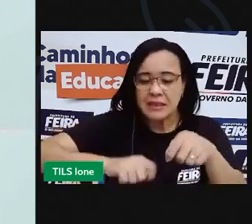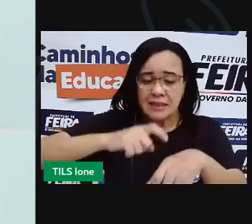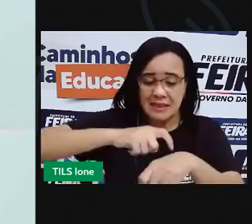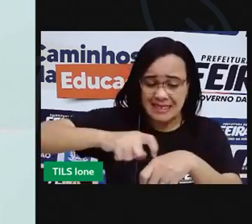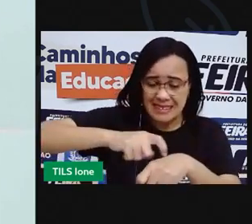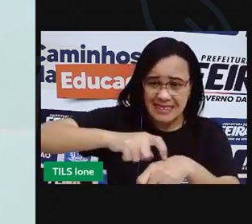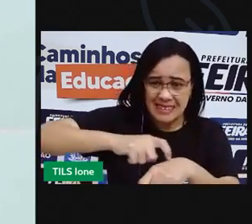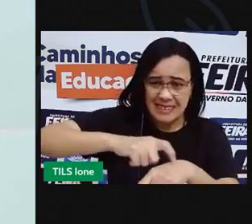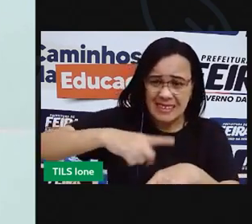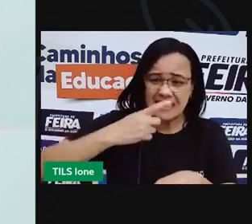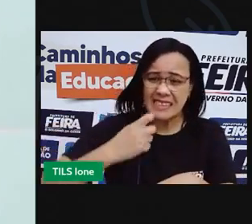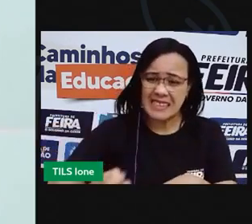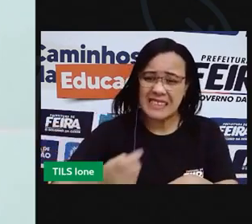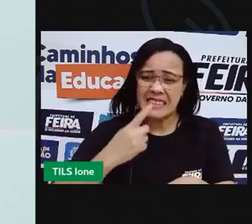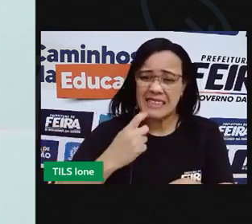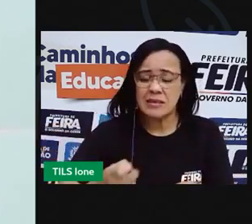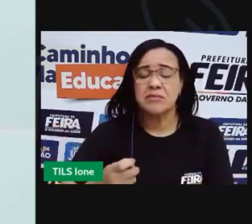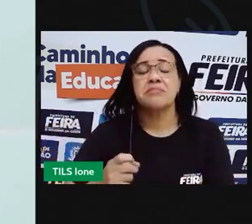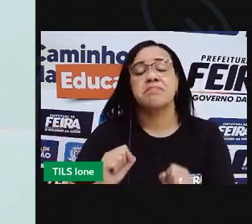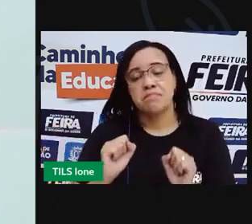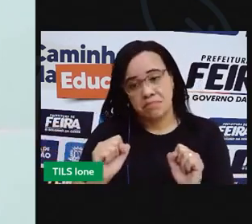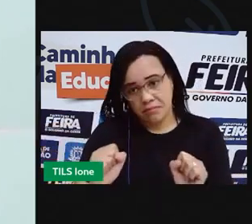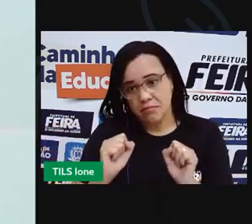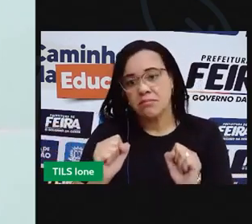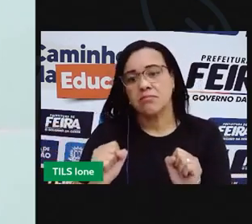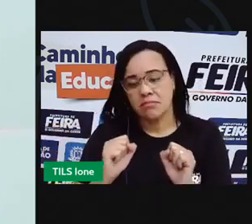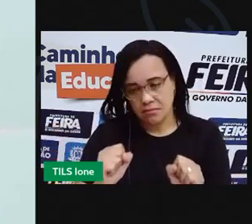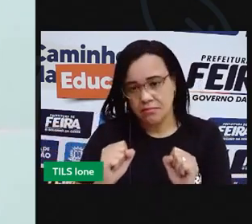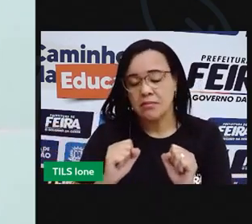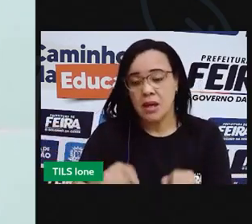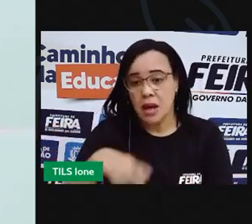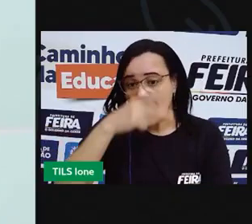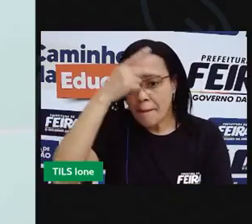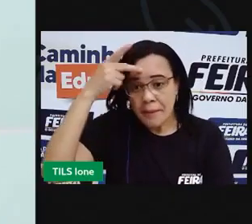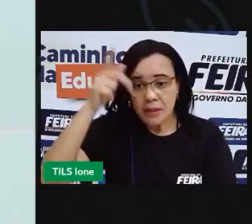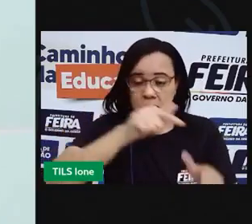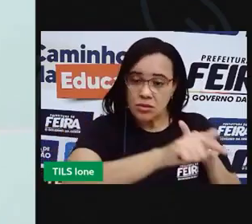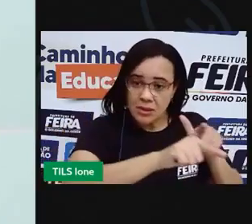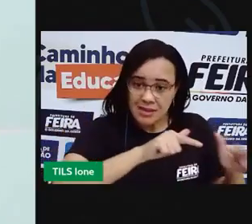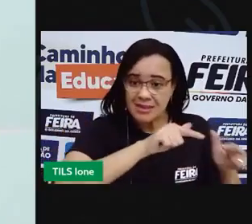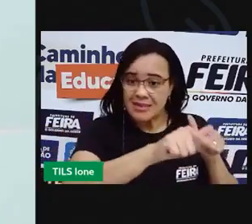cortaria sua mão cortaria a mão da pessoa que está coletando ali lixo